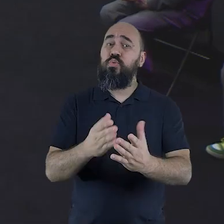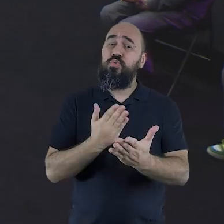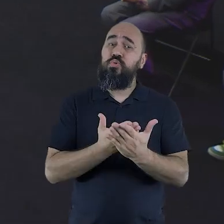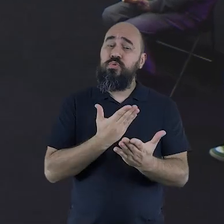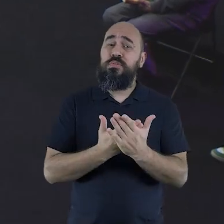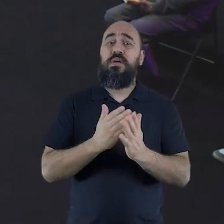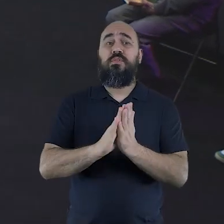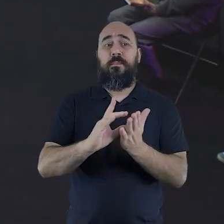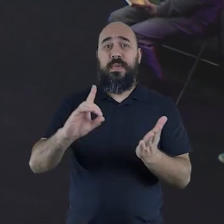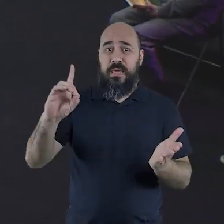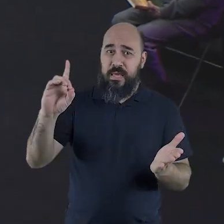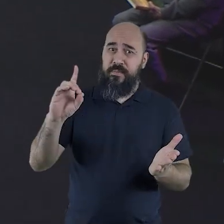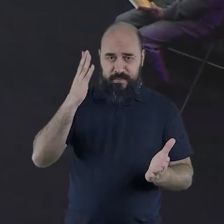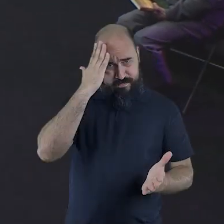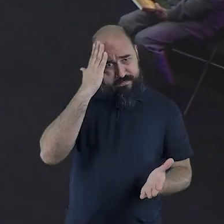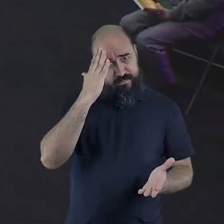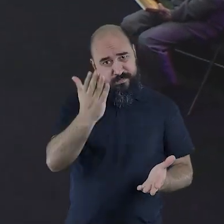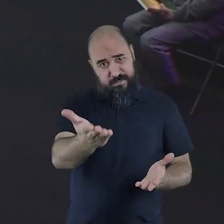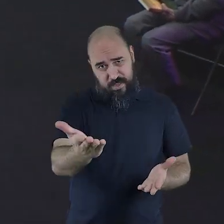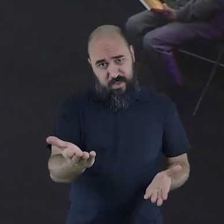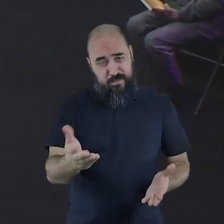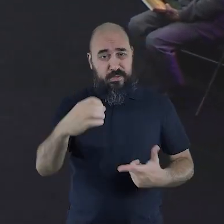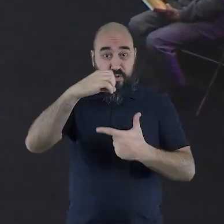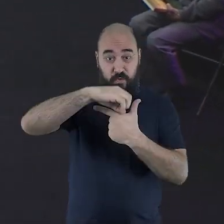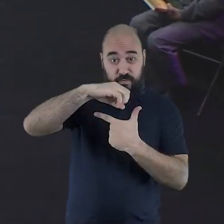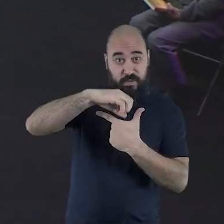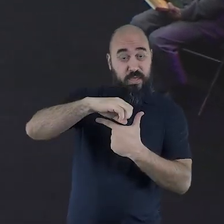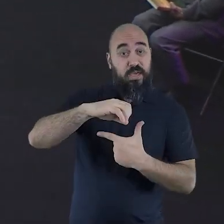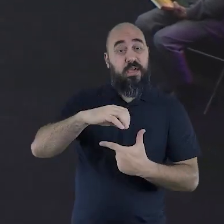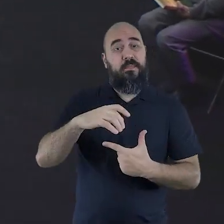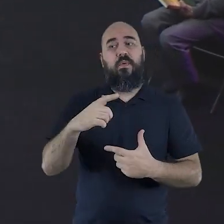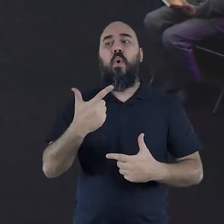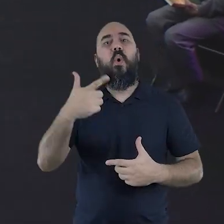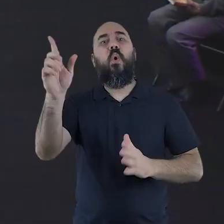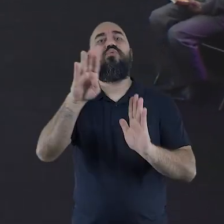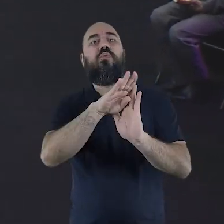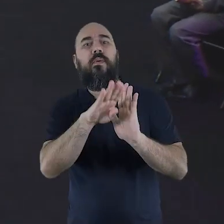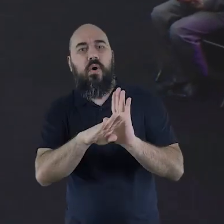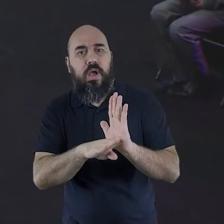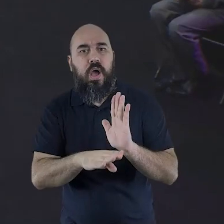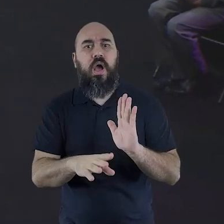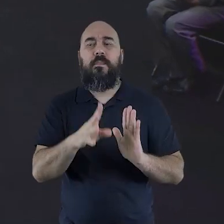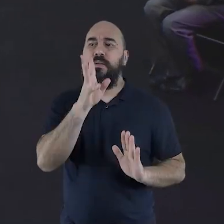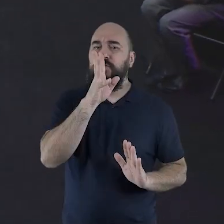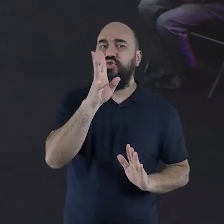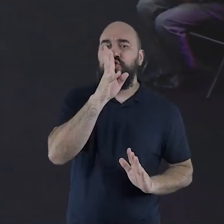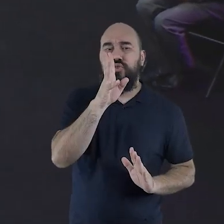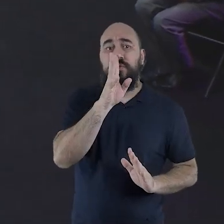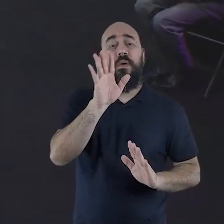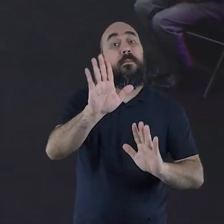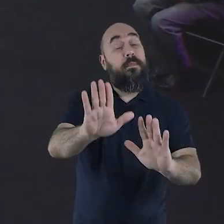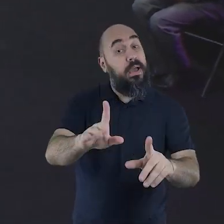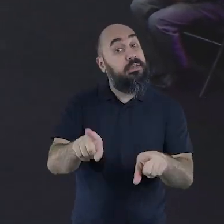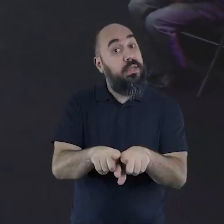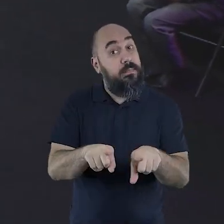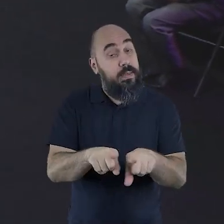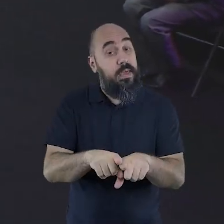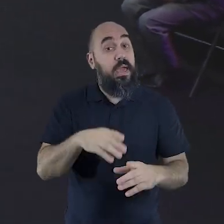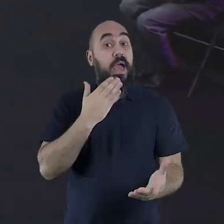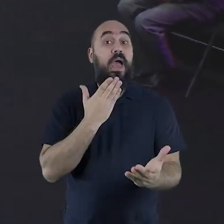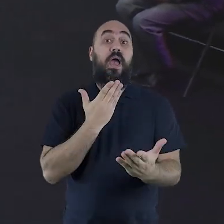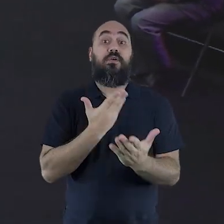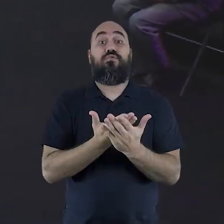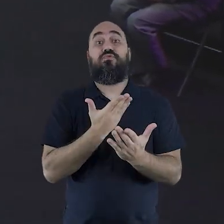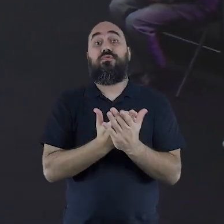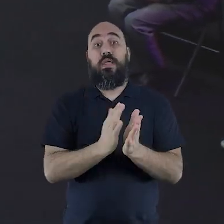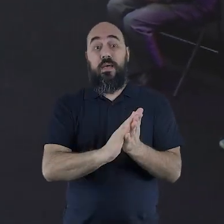Palavra de Deus além do programa. Acompanhando a Novo Tempo, em outros programas que temos, mas também sendo aluno da nossa escola